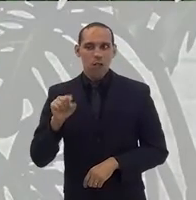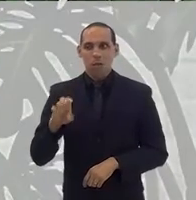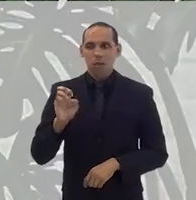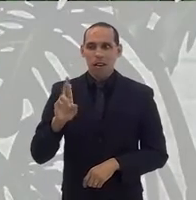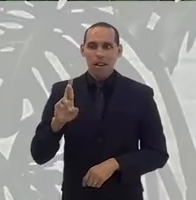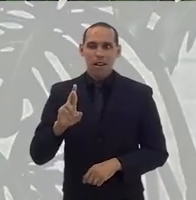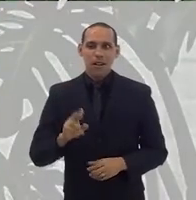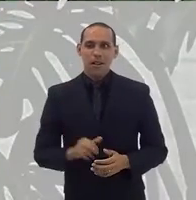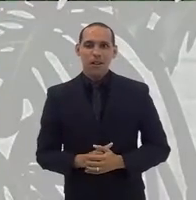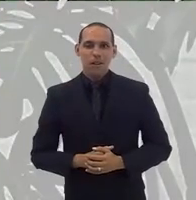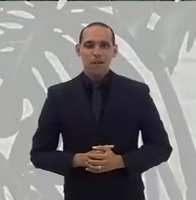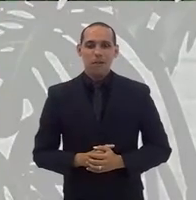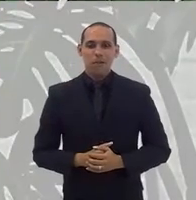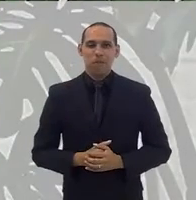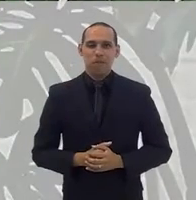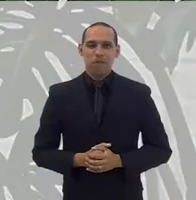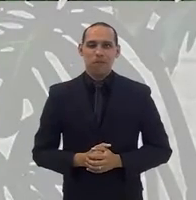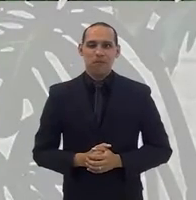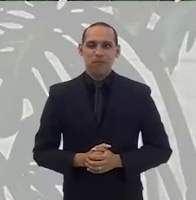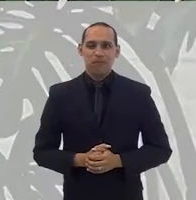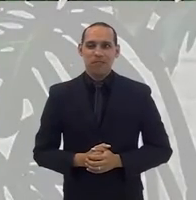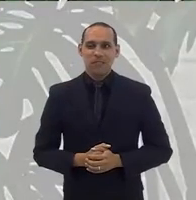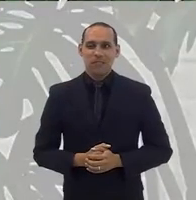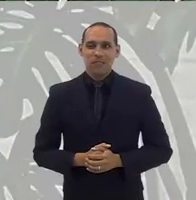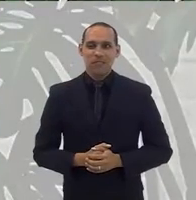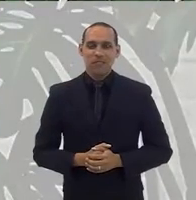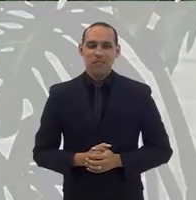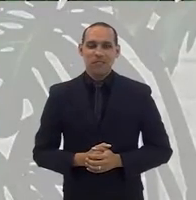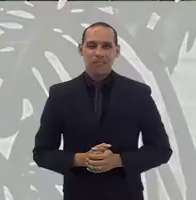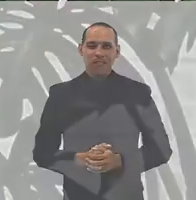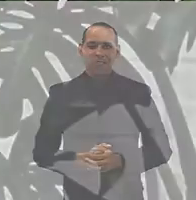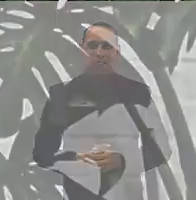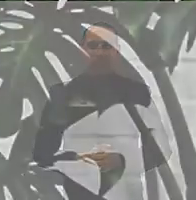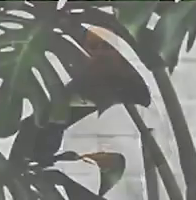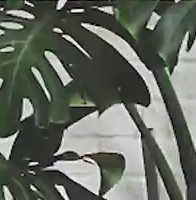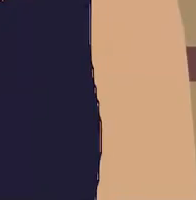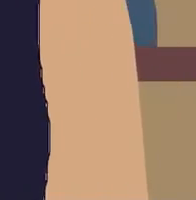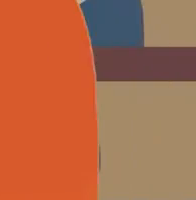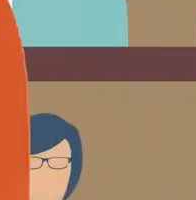perfil fica por aqui. Até a próxima. TV Alerge, o canal do povo.